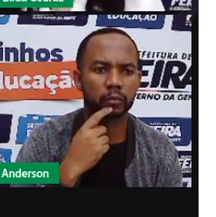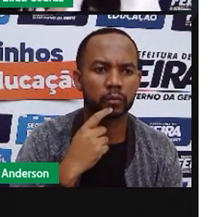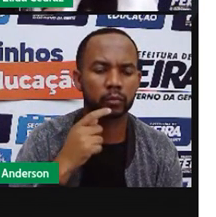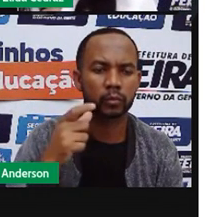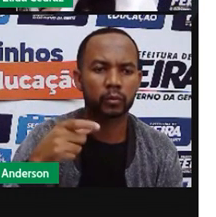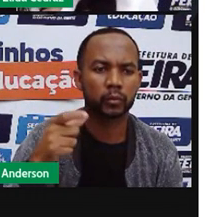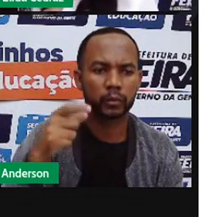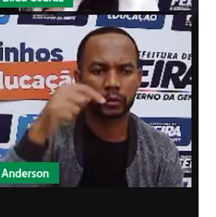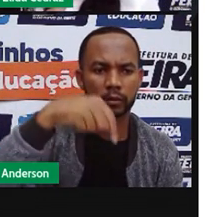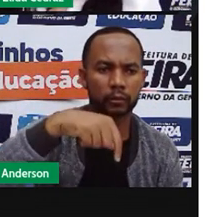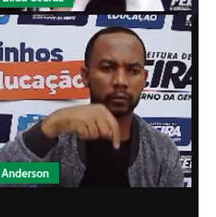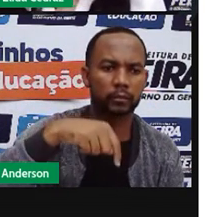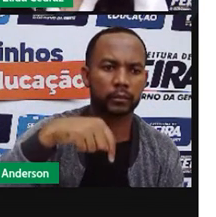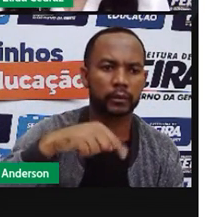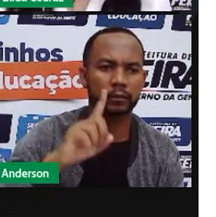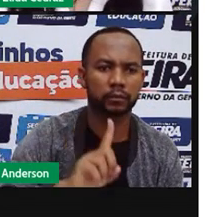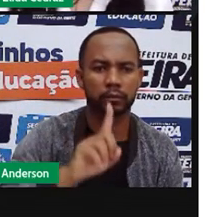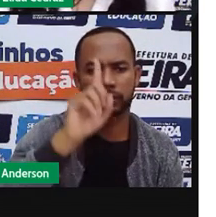embaixo?